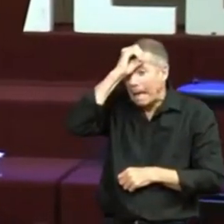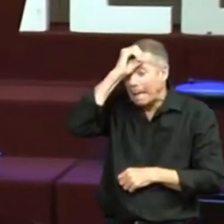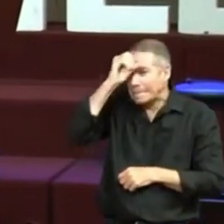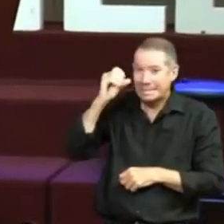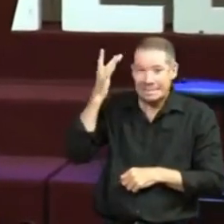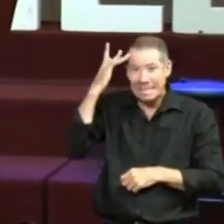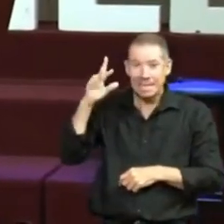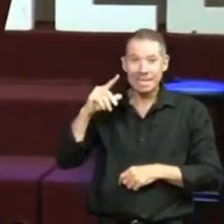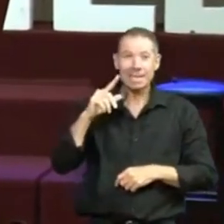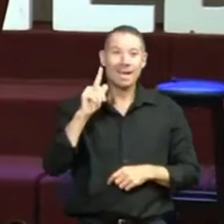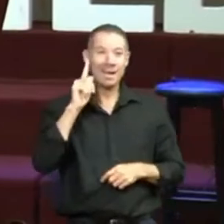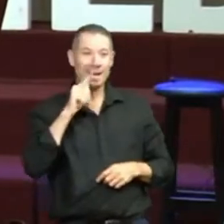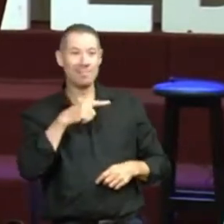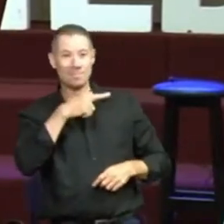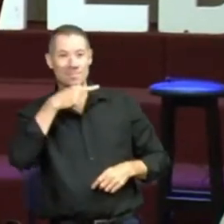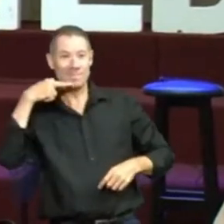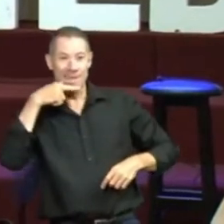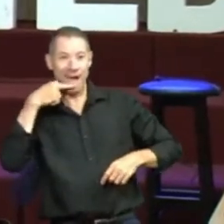só faço assim.